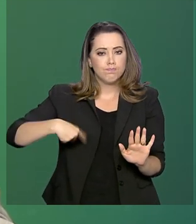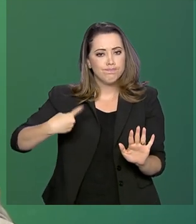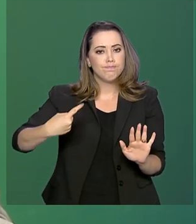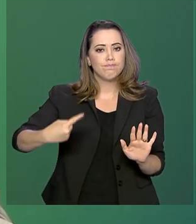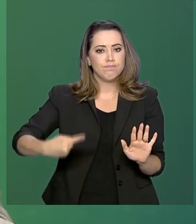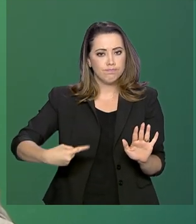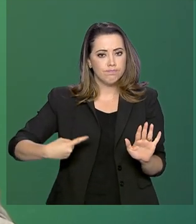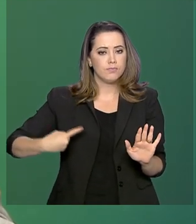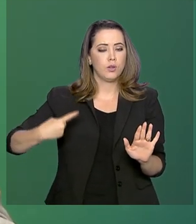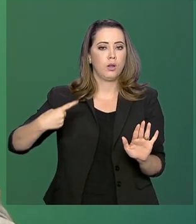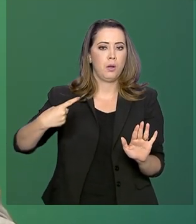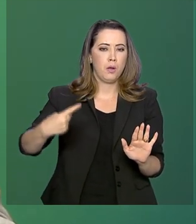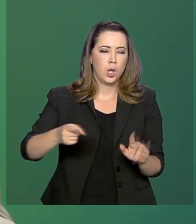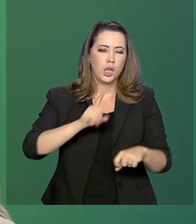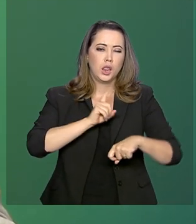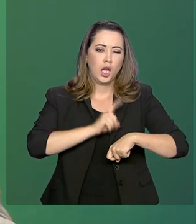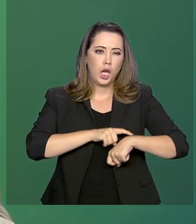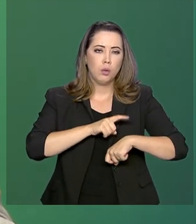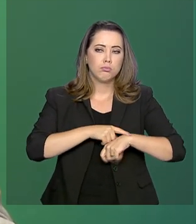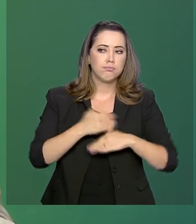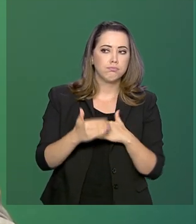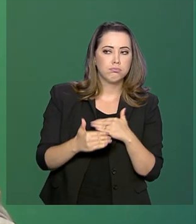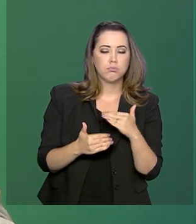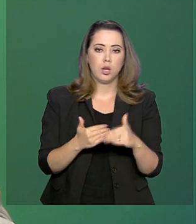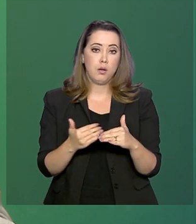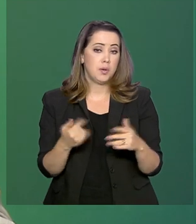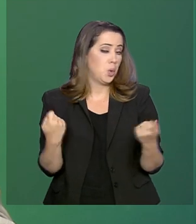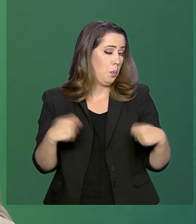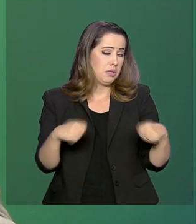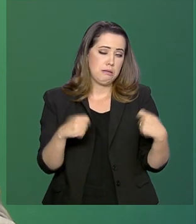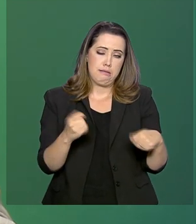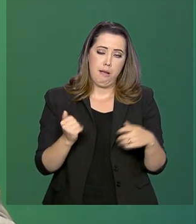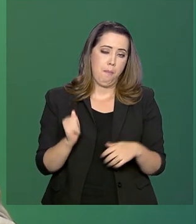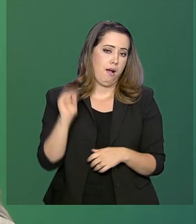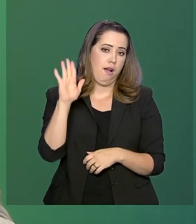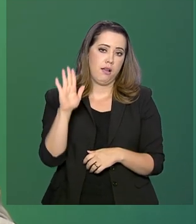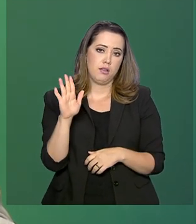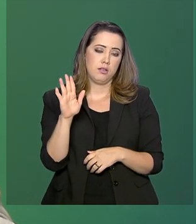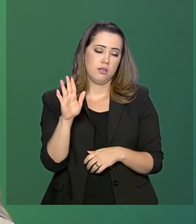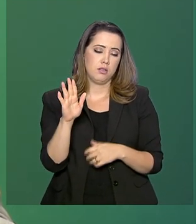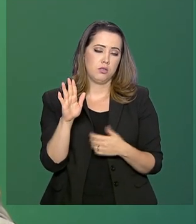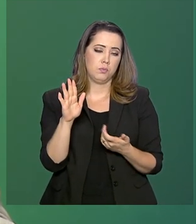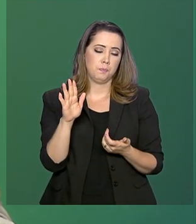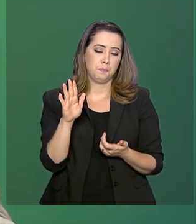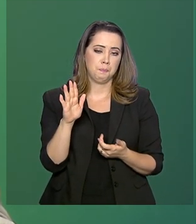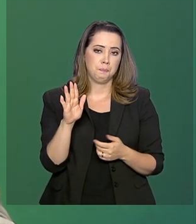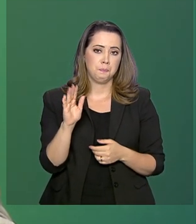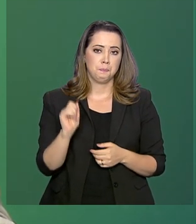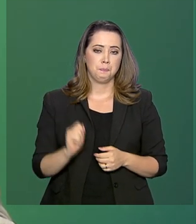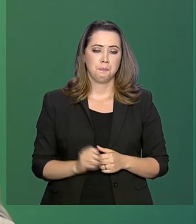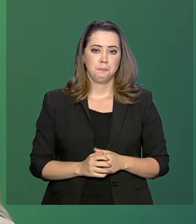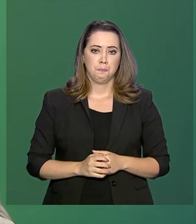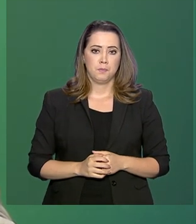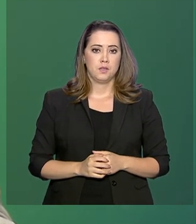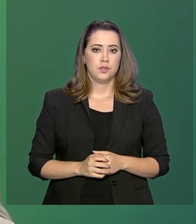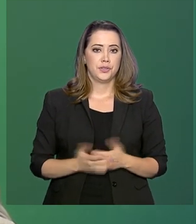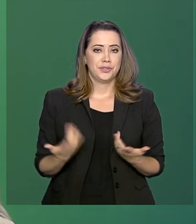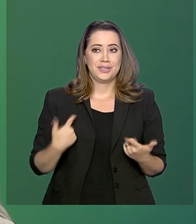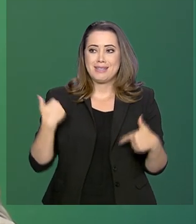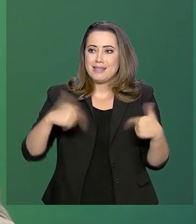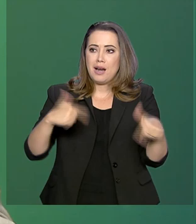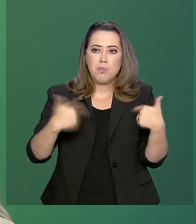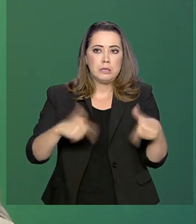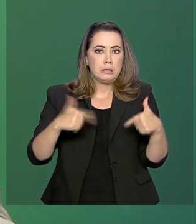regressiva para a gente não ter mais essa operação de guerra,